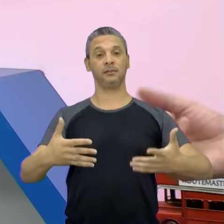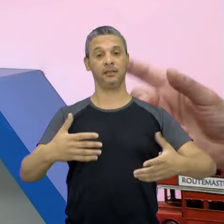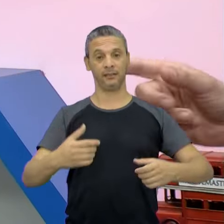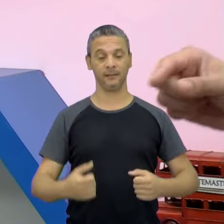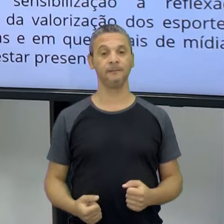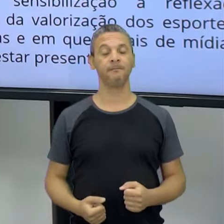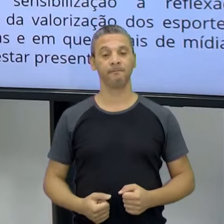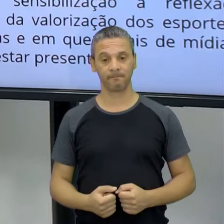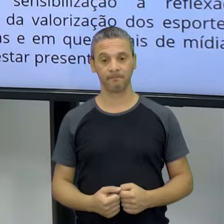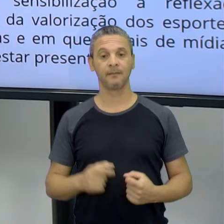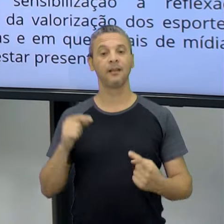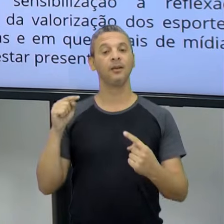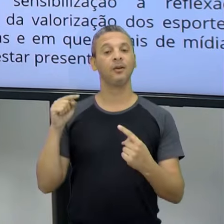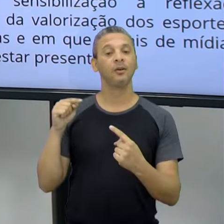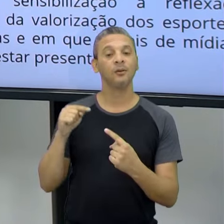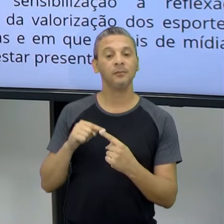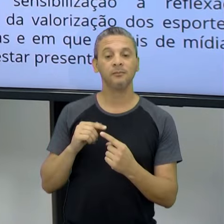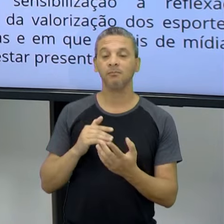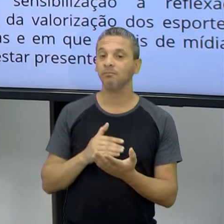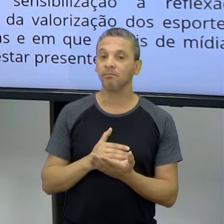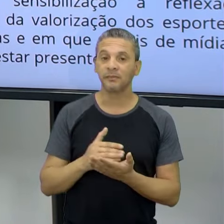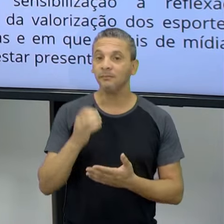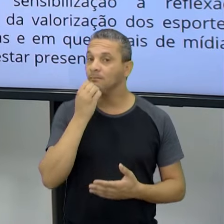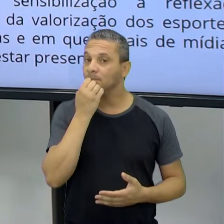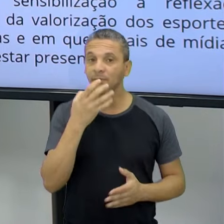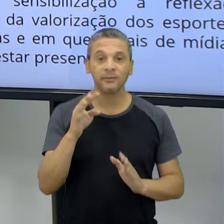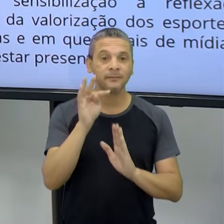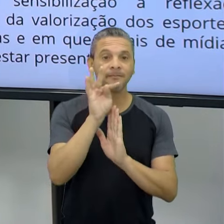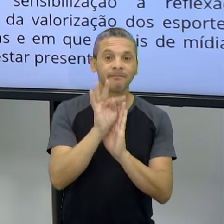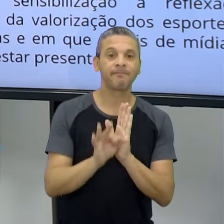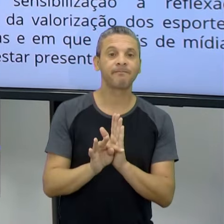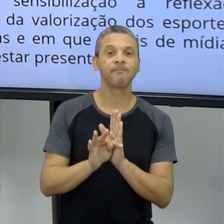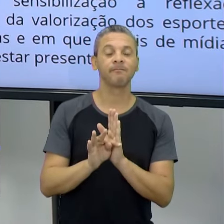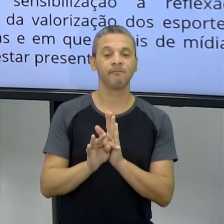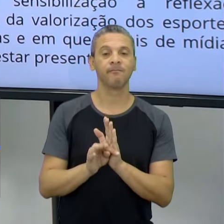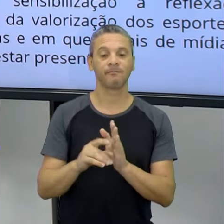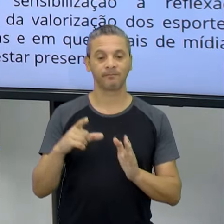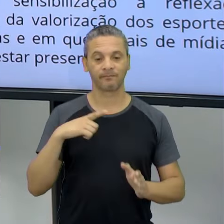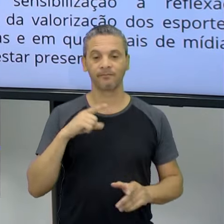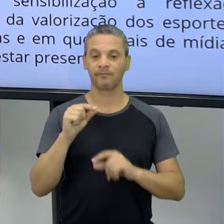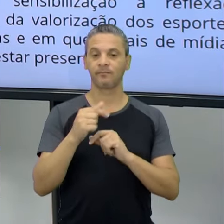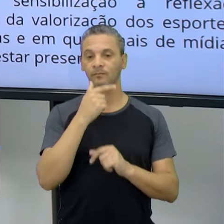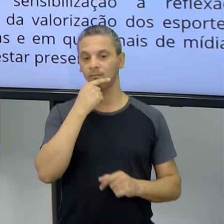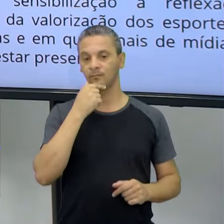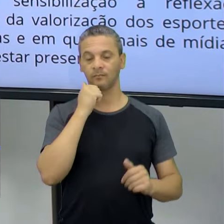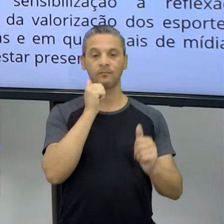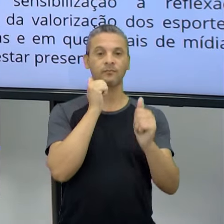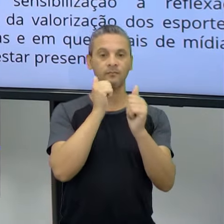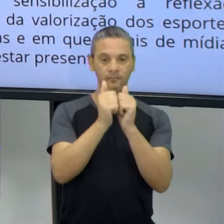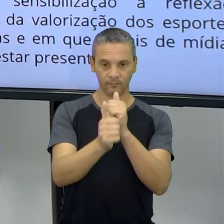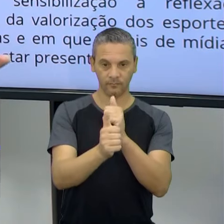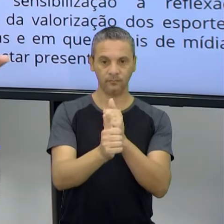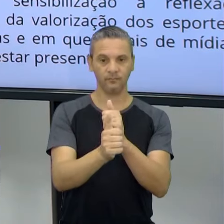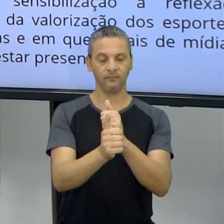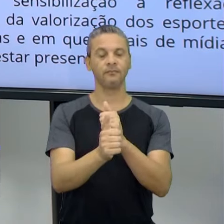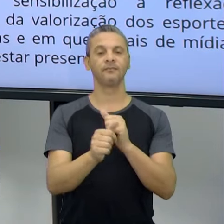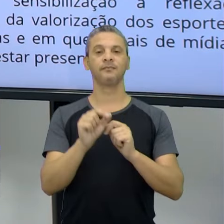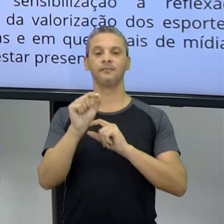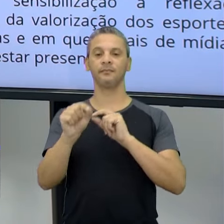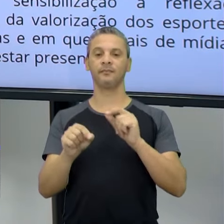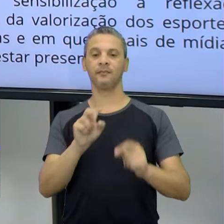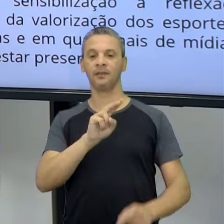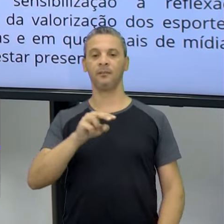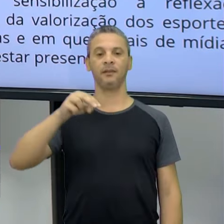Perfeito. nasceu ali, então, ficou tão bom aquele texto, que, inclusive, tem um grande cronista esportivo, futebolístico, né?